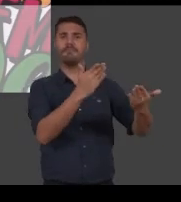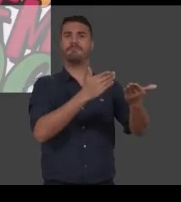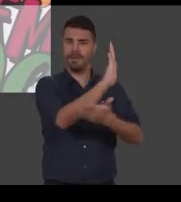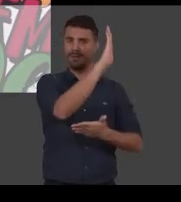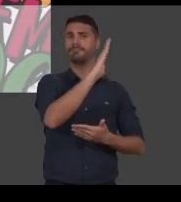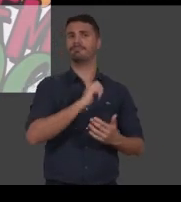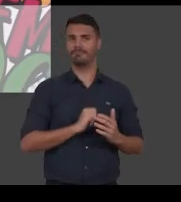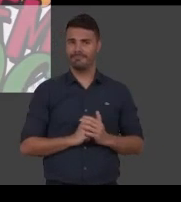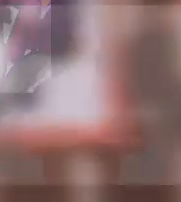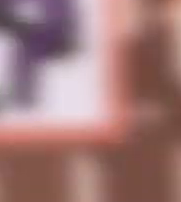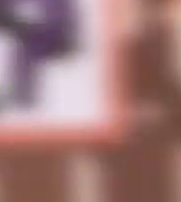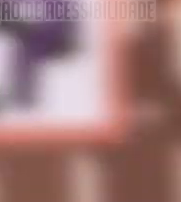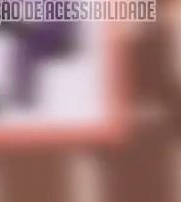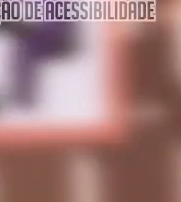aprovação.